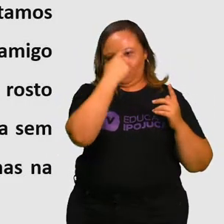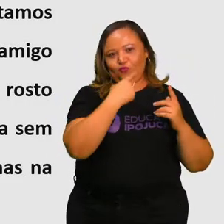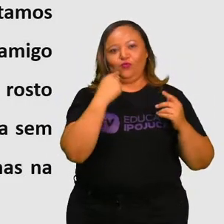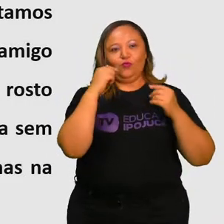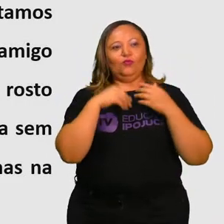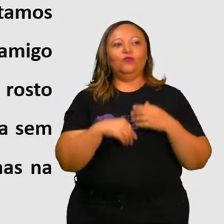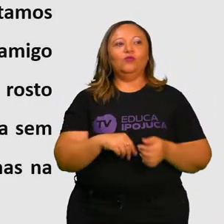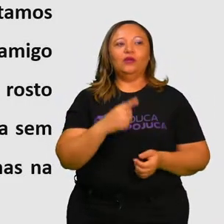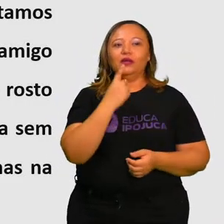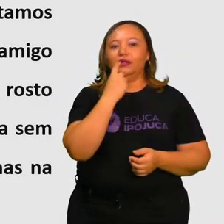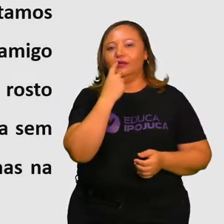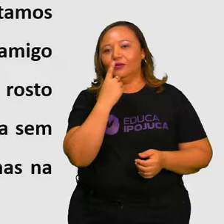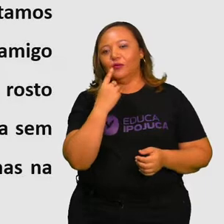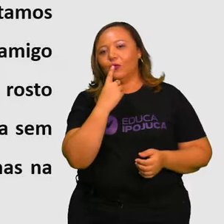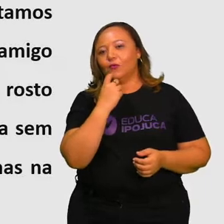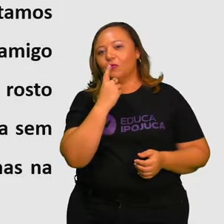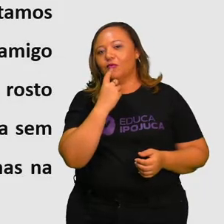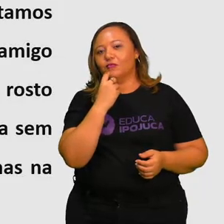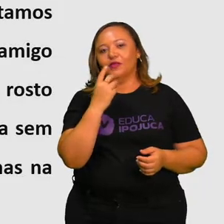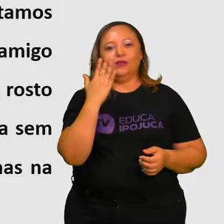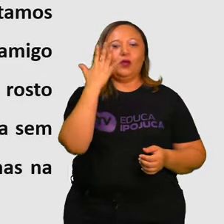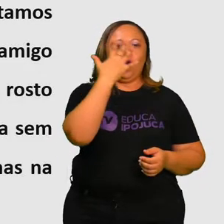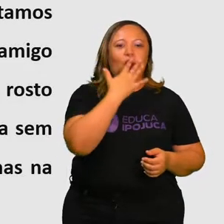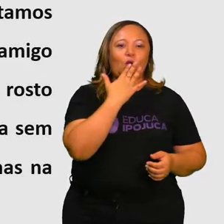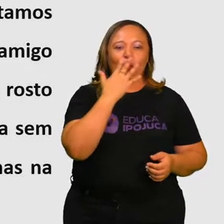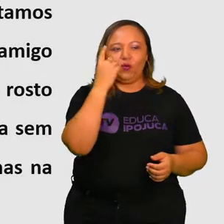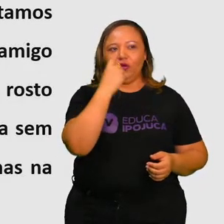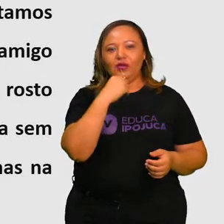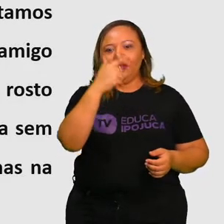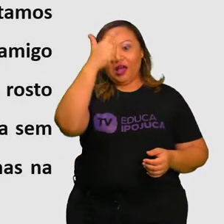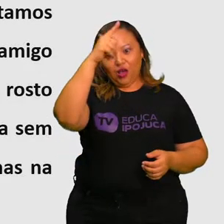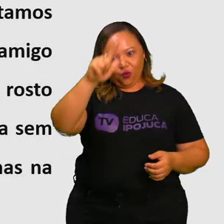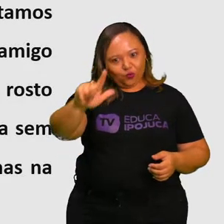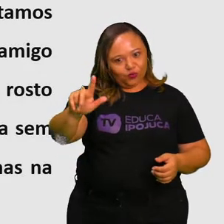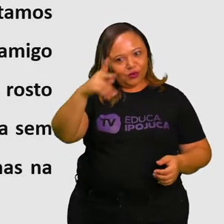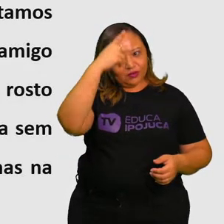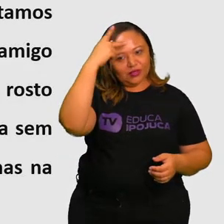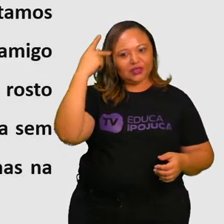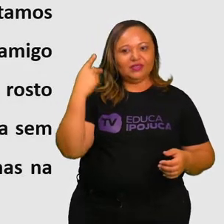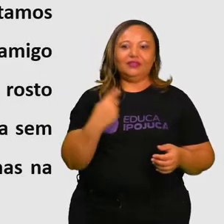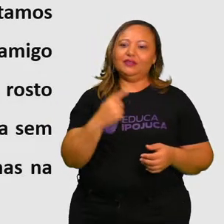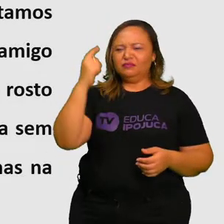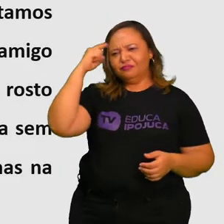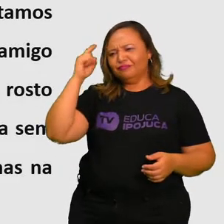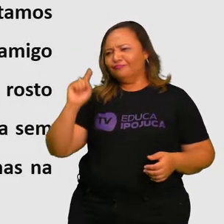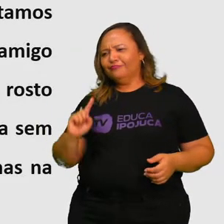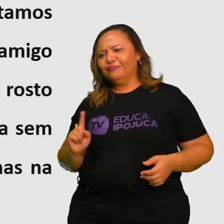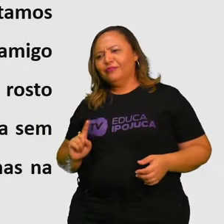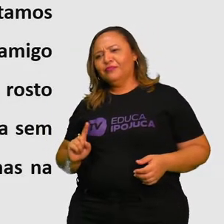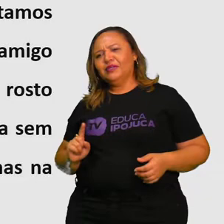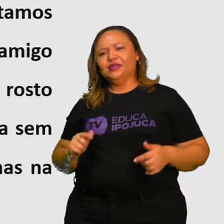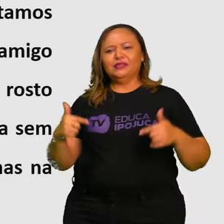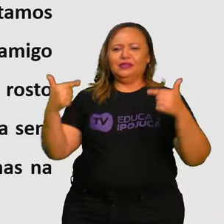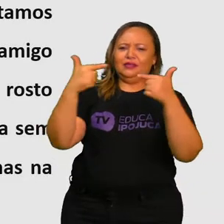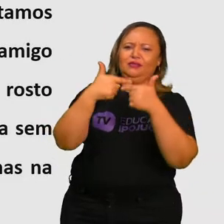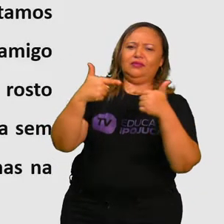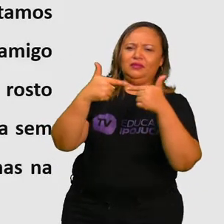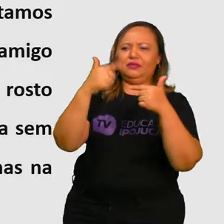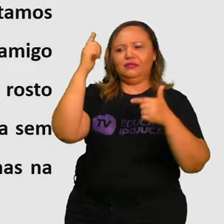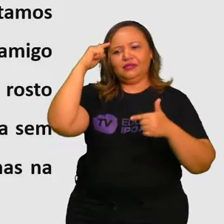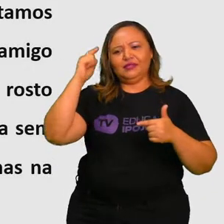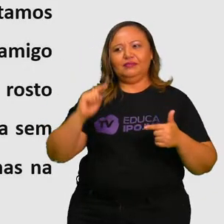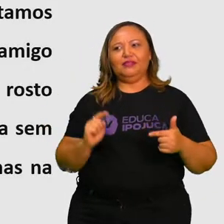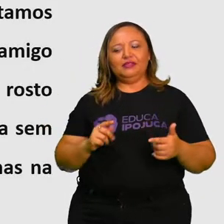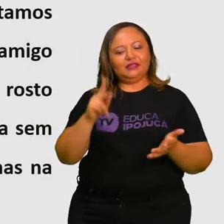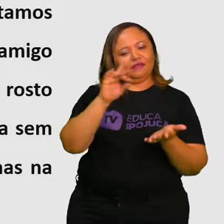e fingimos a indignação. A outra pessoa, a amada, fica sem saber se é gozação ou se é de